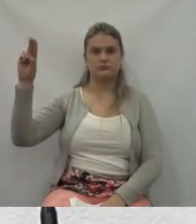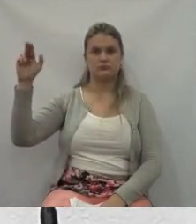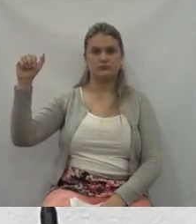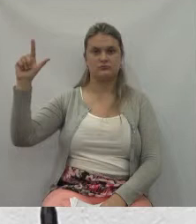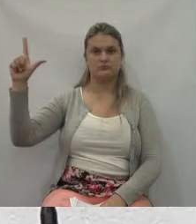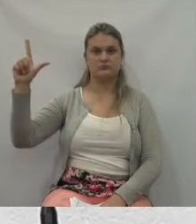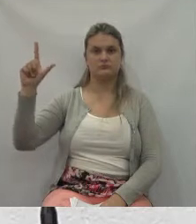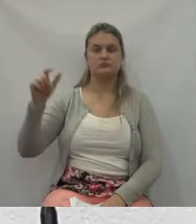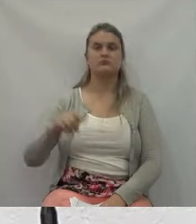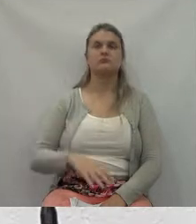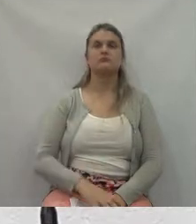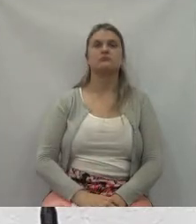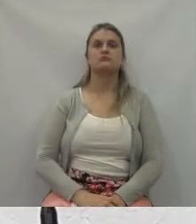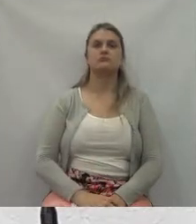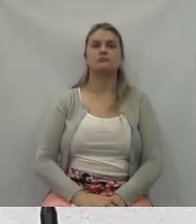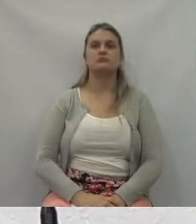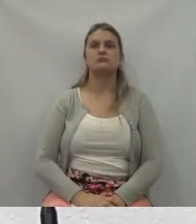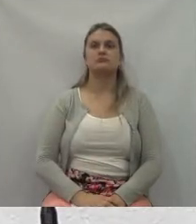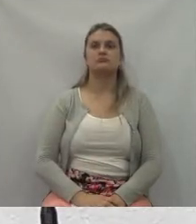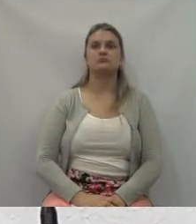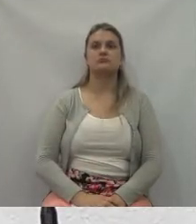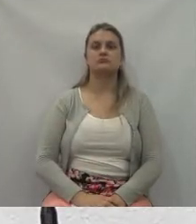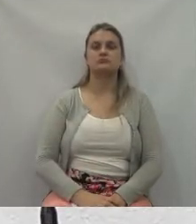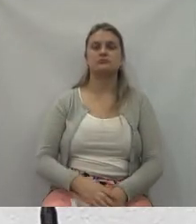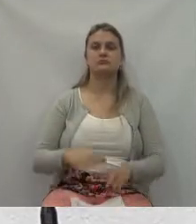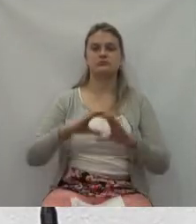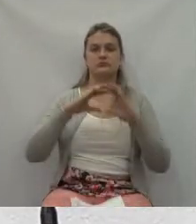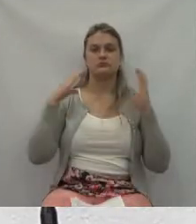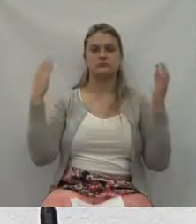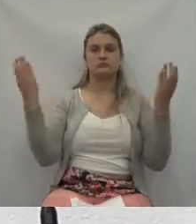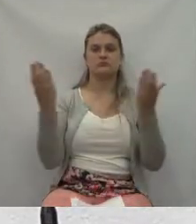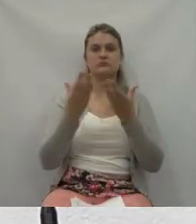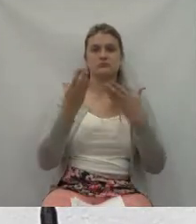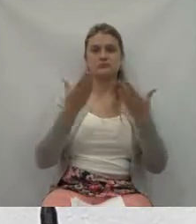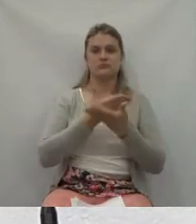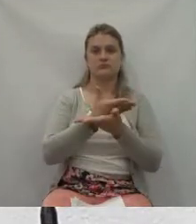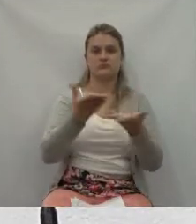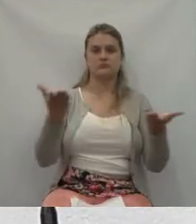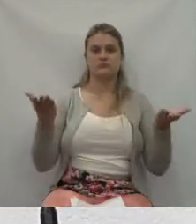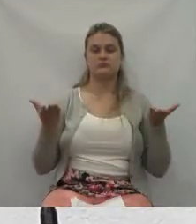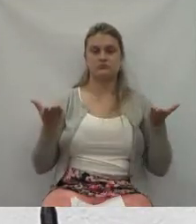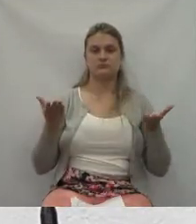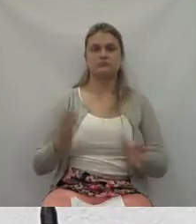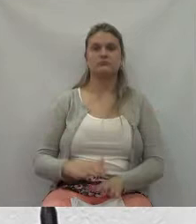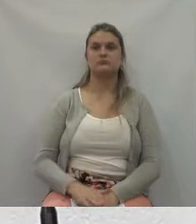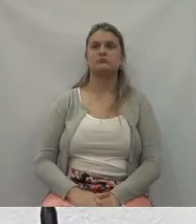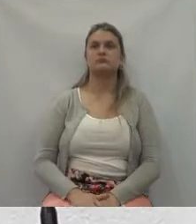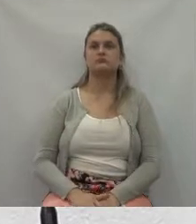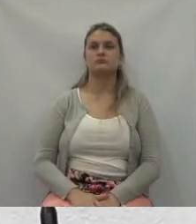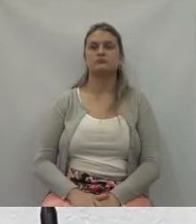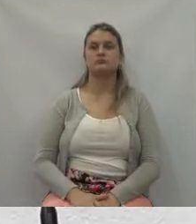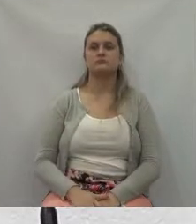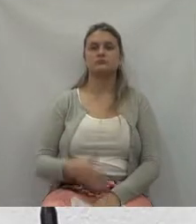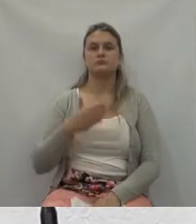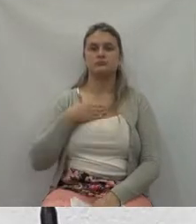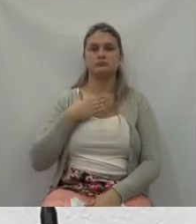A comunidade, em geral. A minha família, que nunca